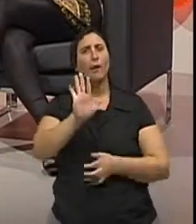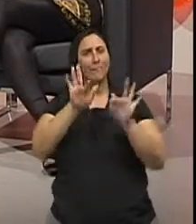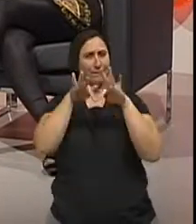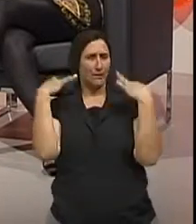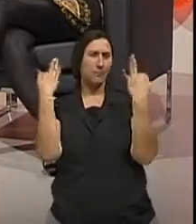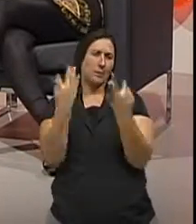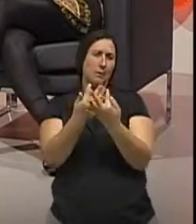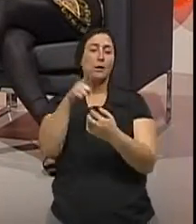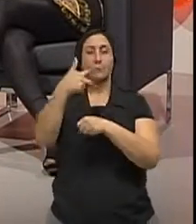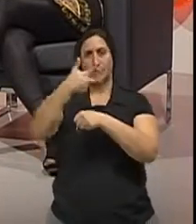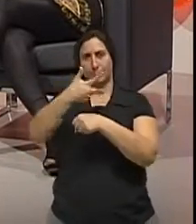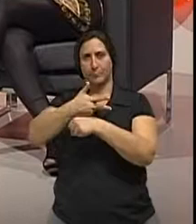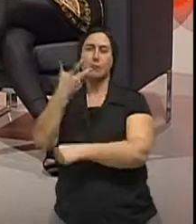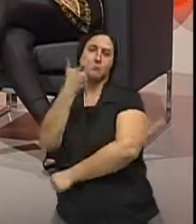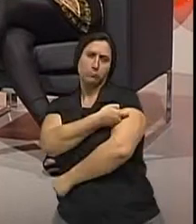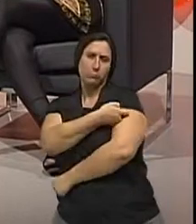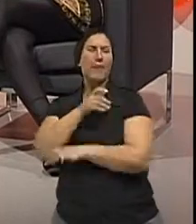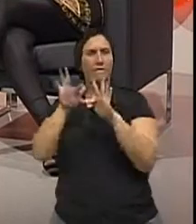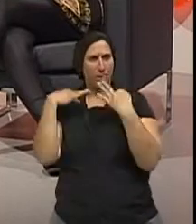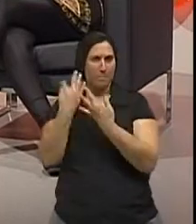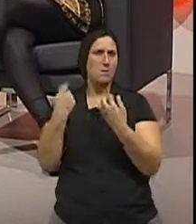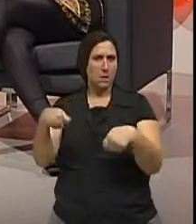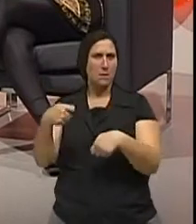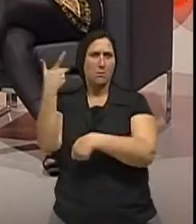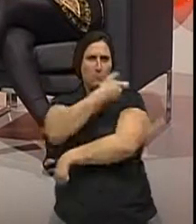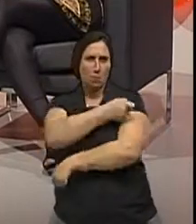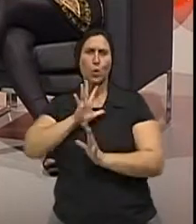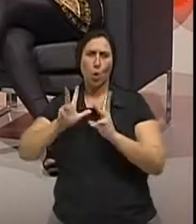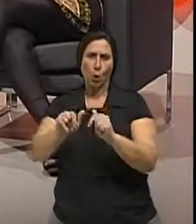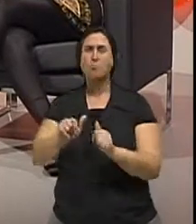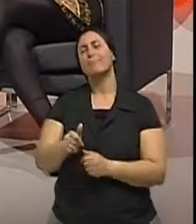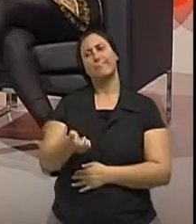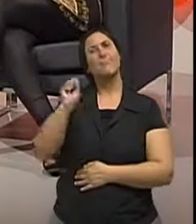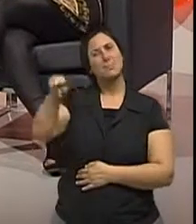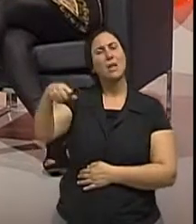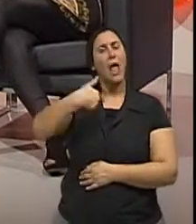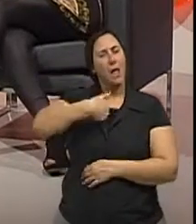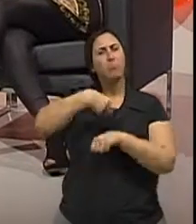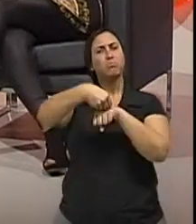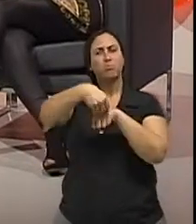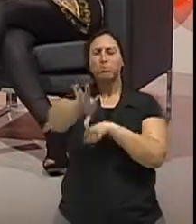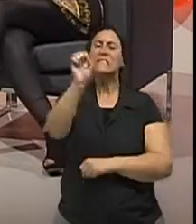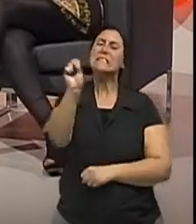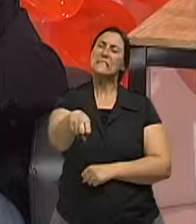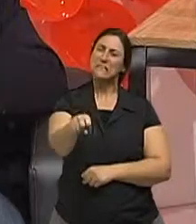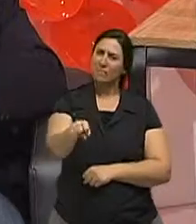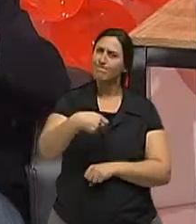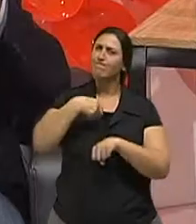o idoso se vacina, todas as pessoas de casa têm que se vacinar? Eu recomendo. É isso que eu quero chamar atenção. Eu, médico